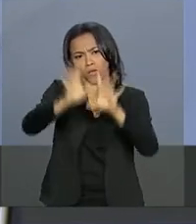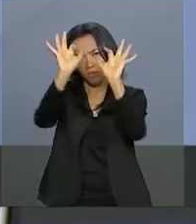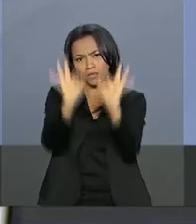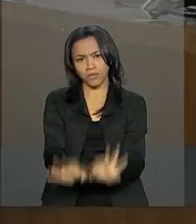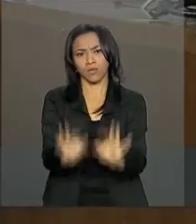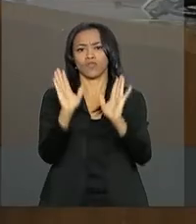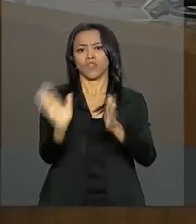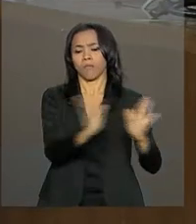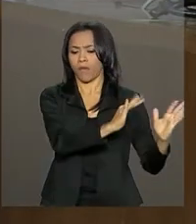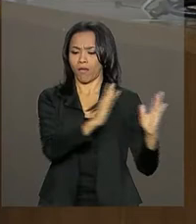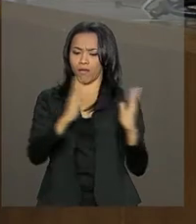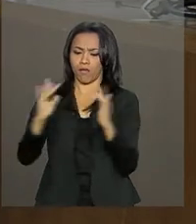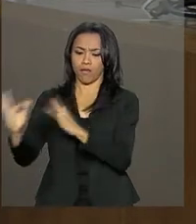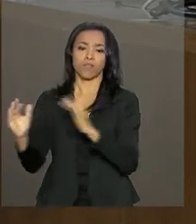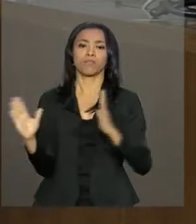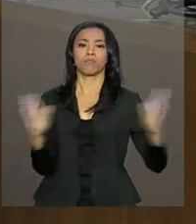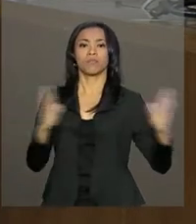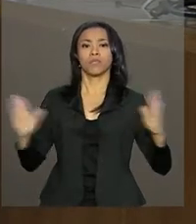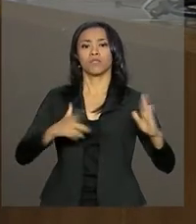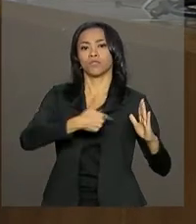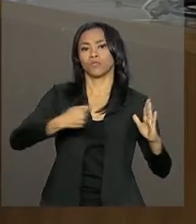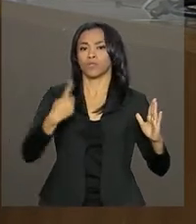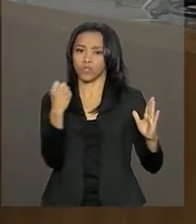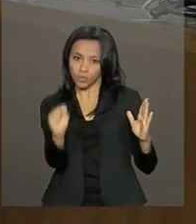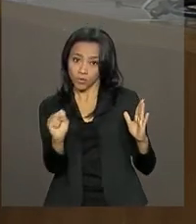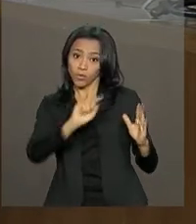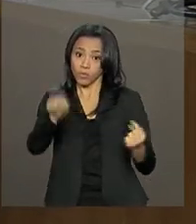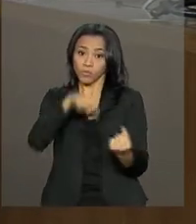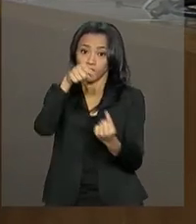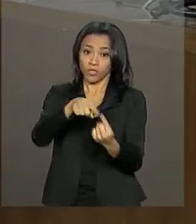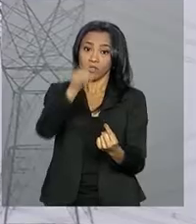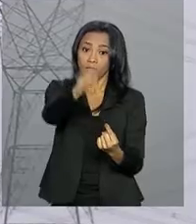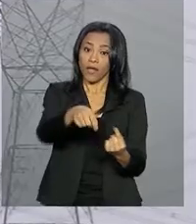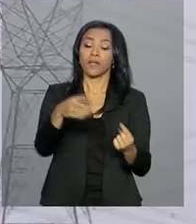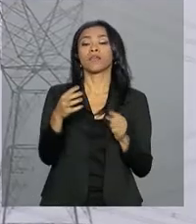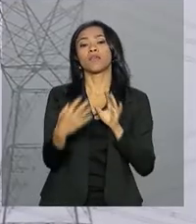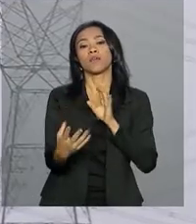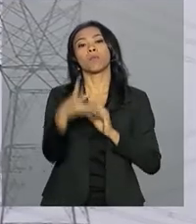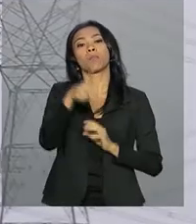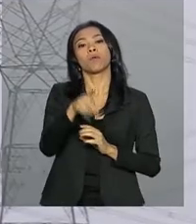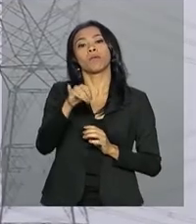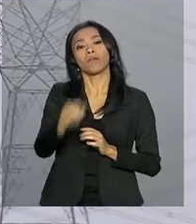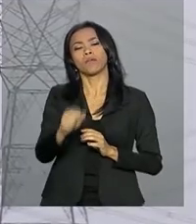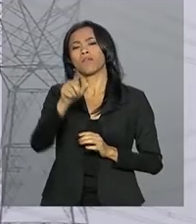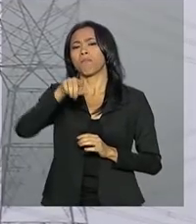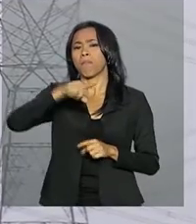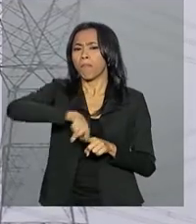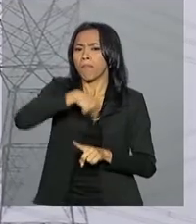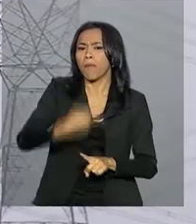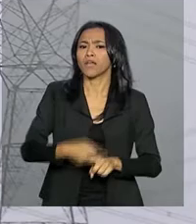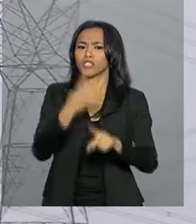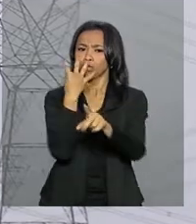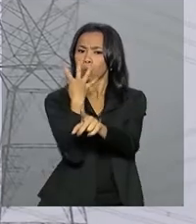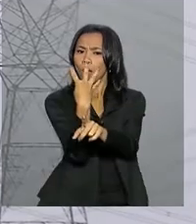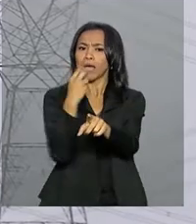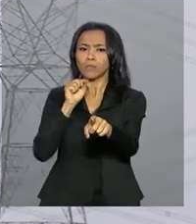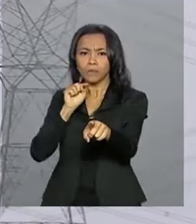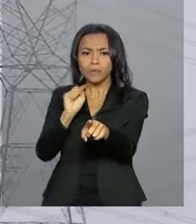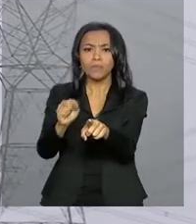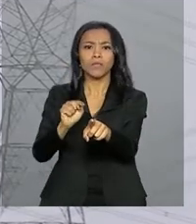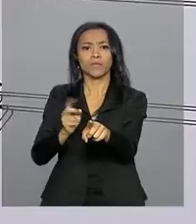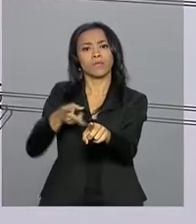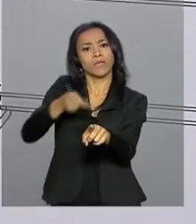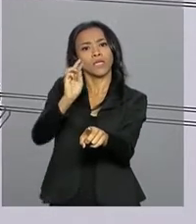2018. O Conselho do PPI Avançar Parcerias também aprovou mais um lote de 4 mil quilômetros de linhas de